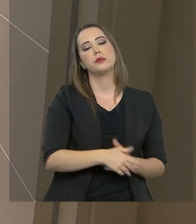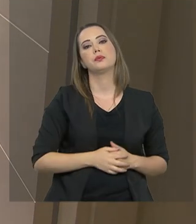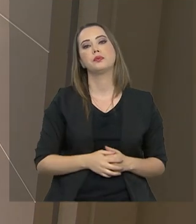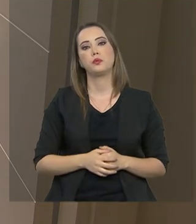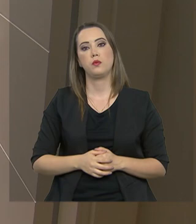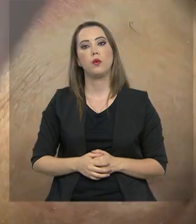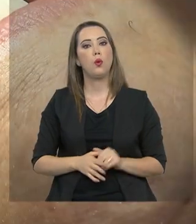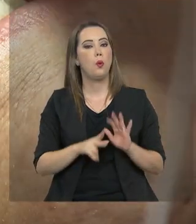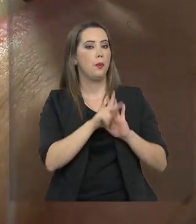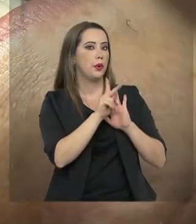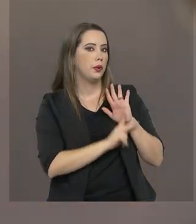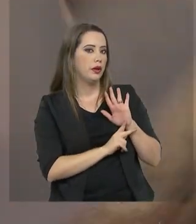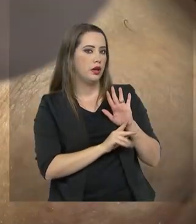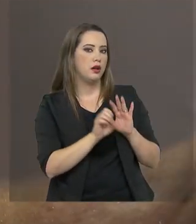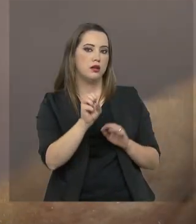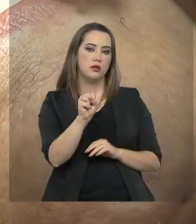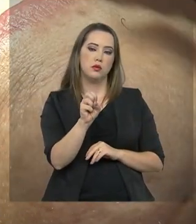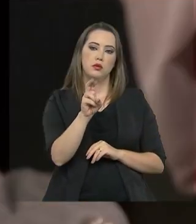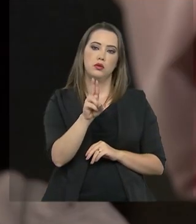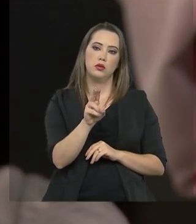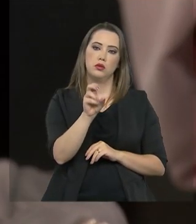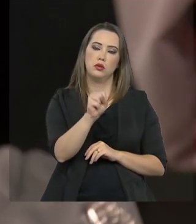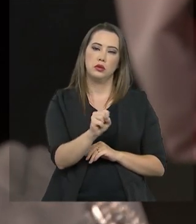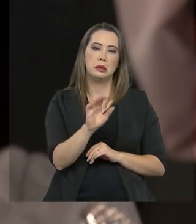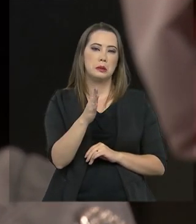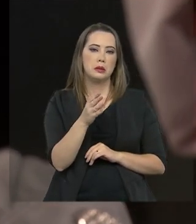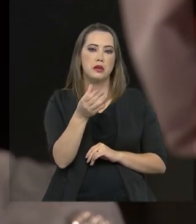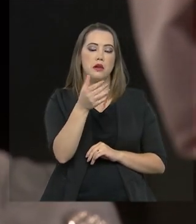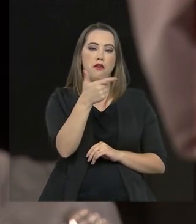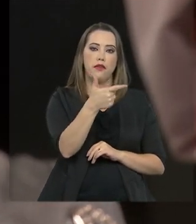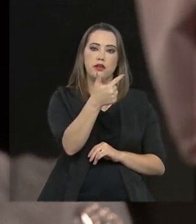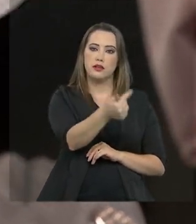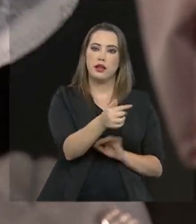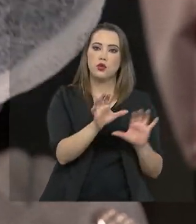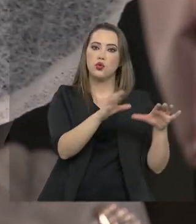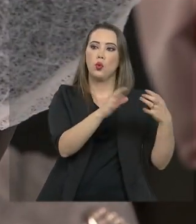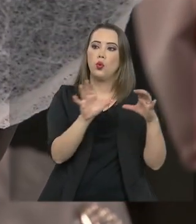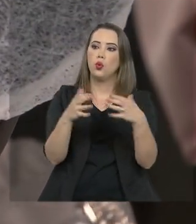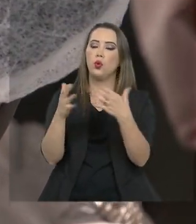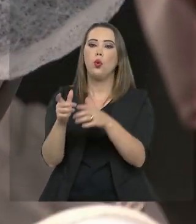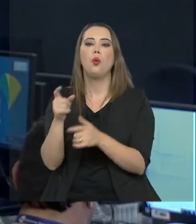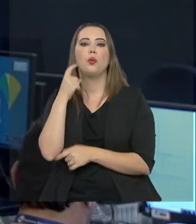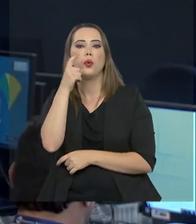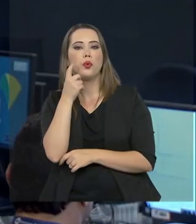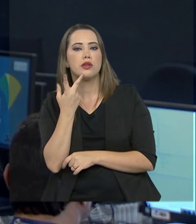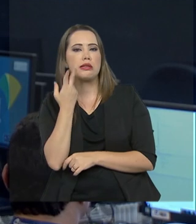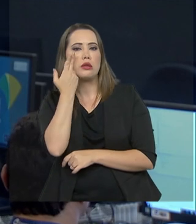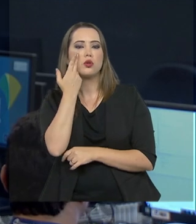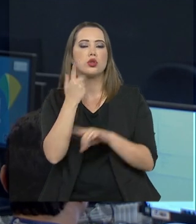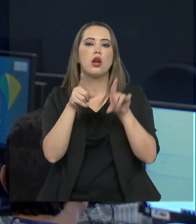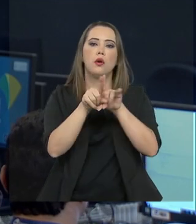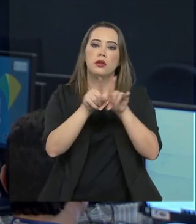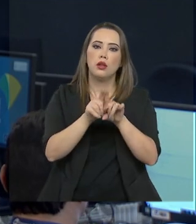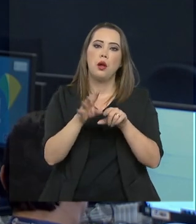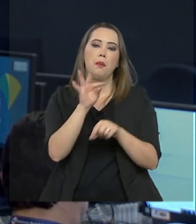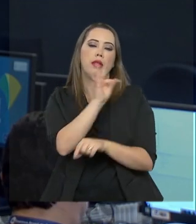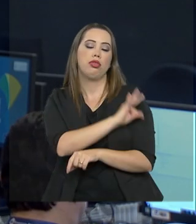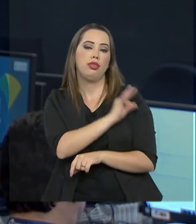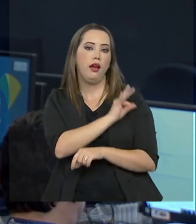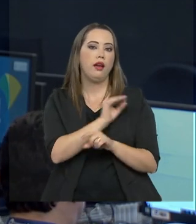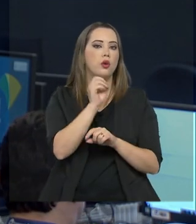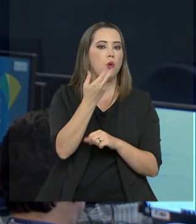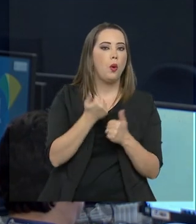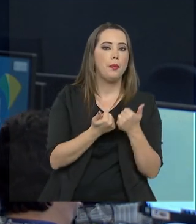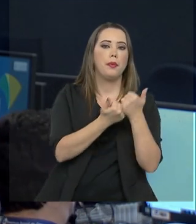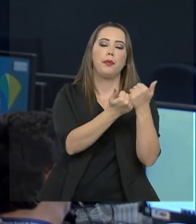O Programa de Saúde Bucal do SUS conta com cerca de 27 mil equipes compostas por cirurgião dentista e técnico ou auxiliar em